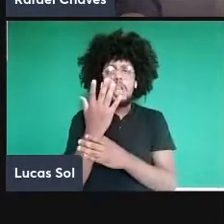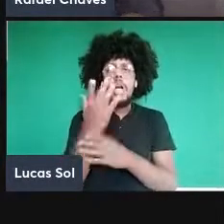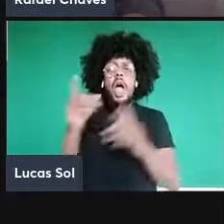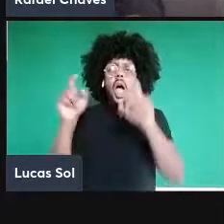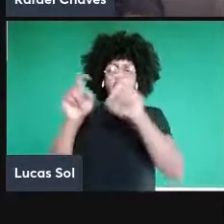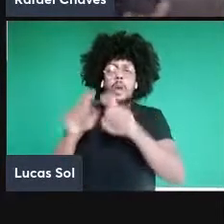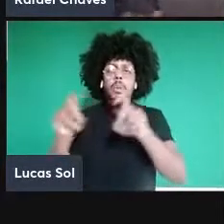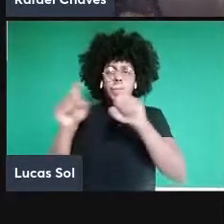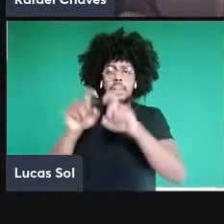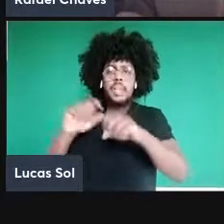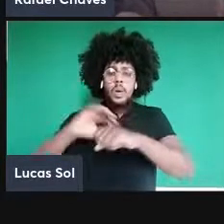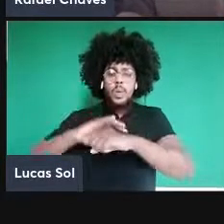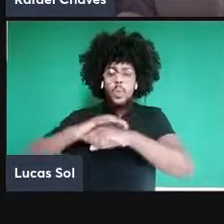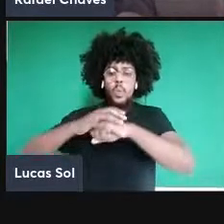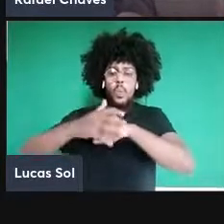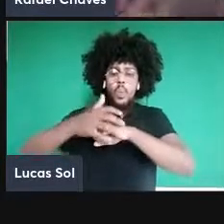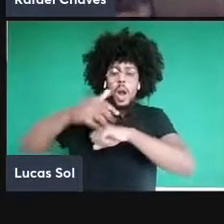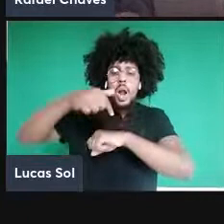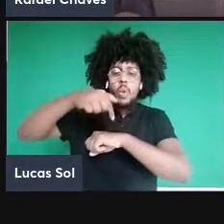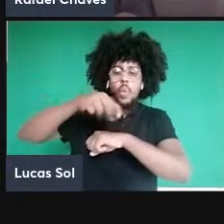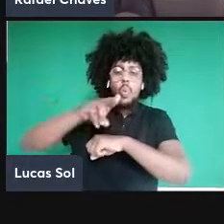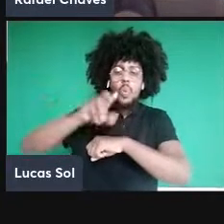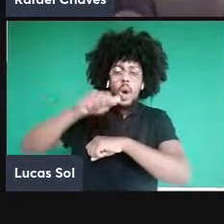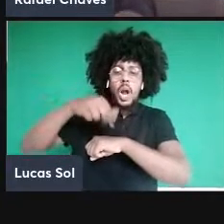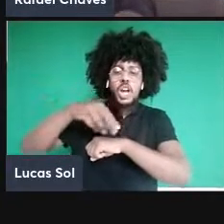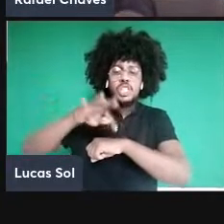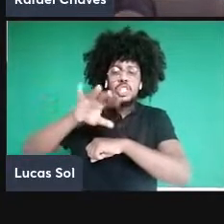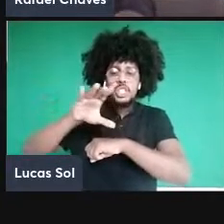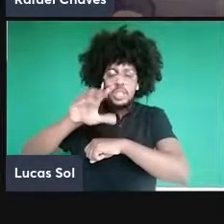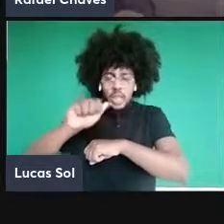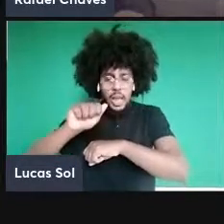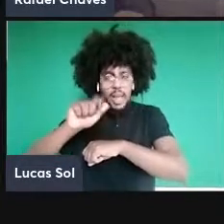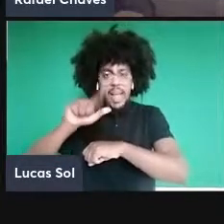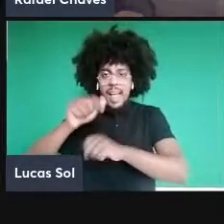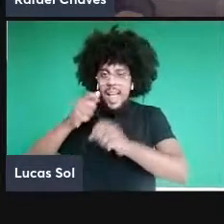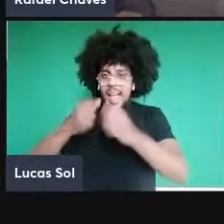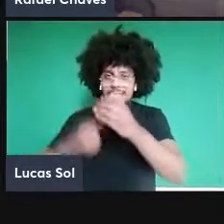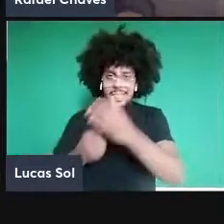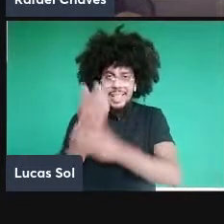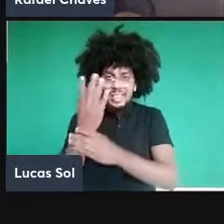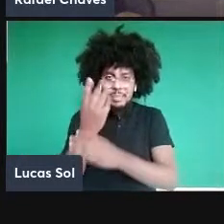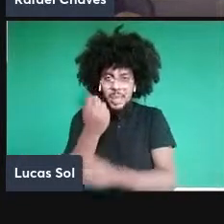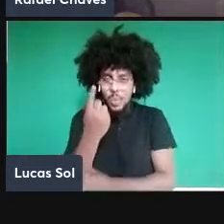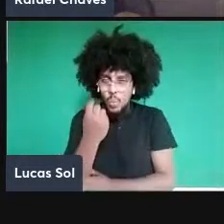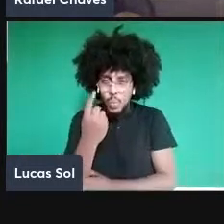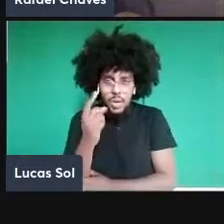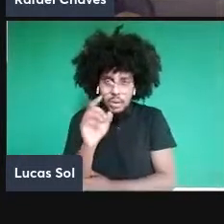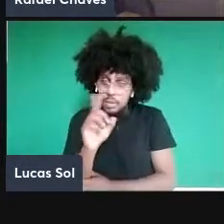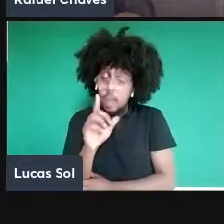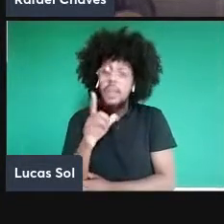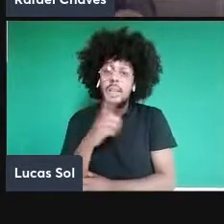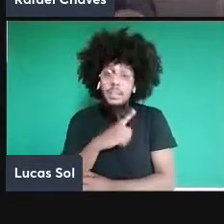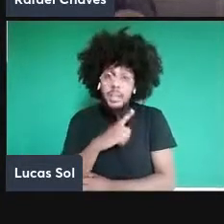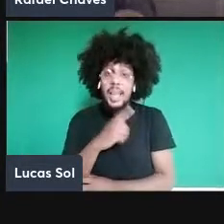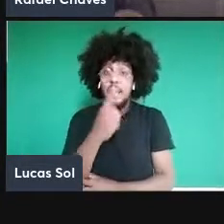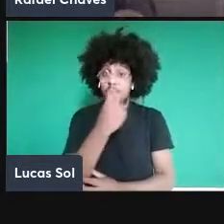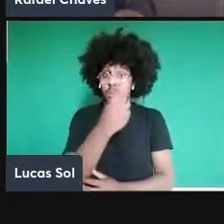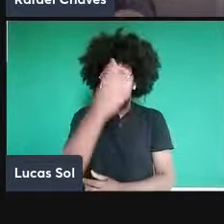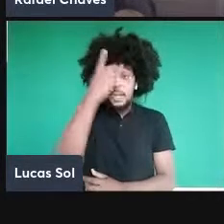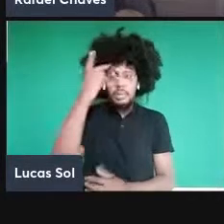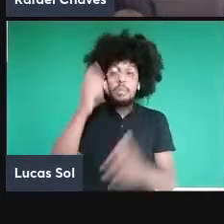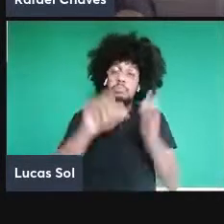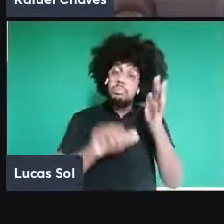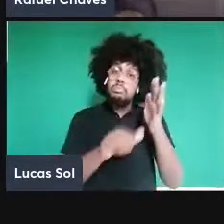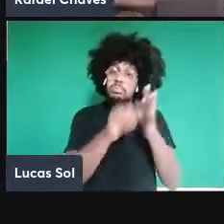ela não tem um nascimento único mas um dos pioneiros nessa ideia foi o Richard Feynman que em